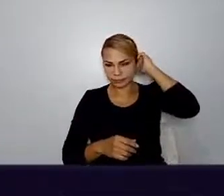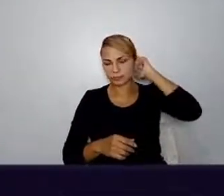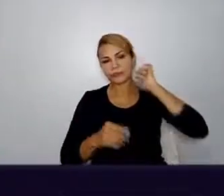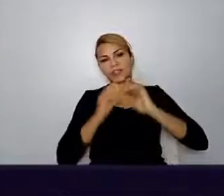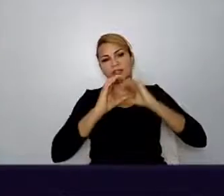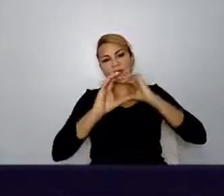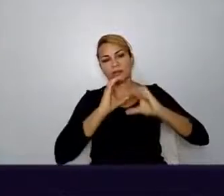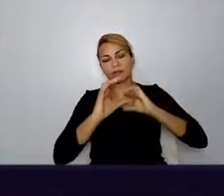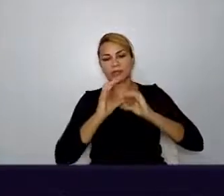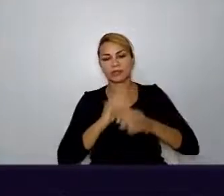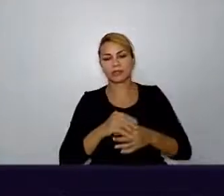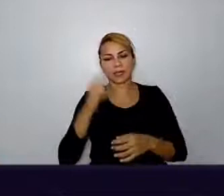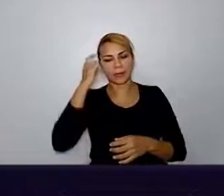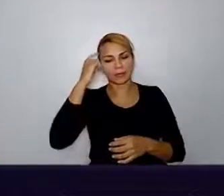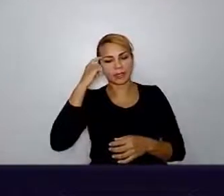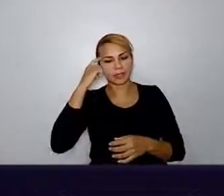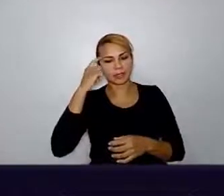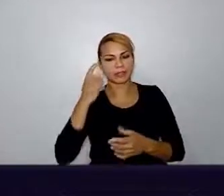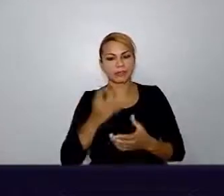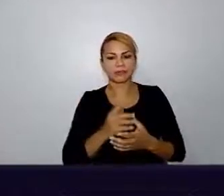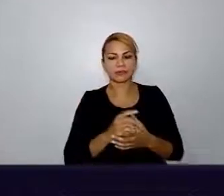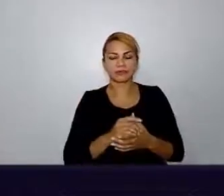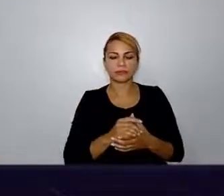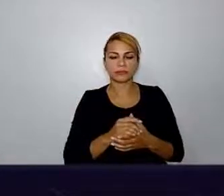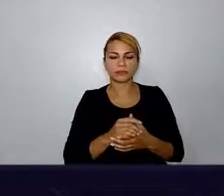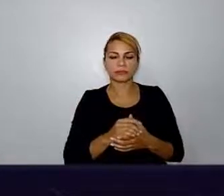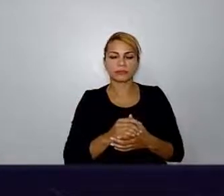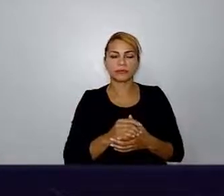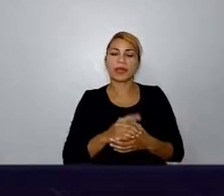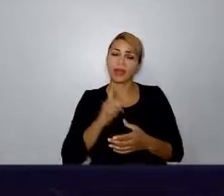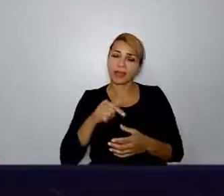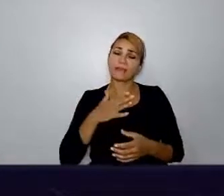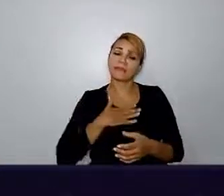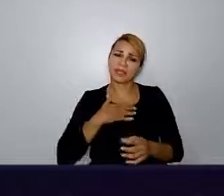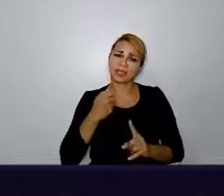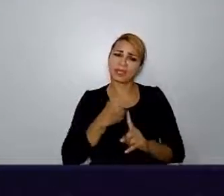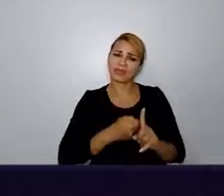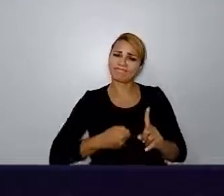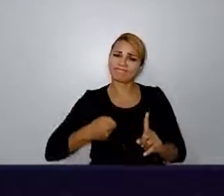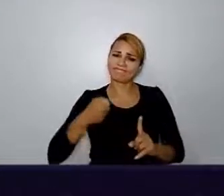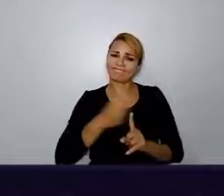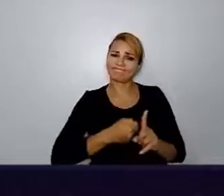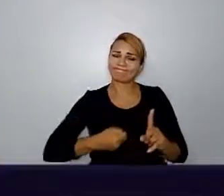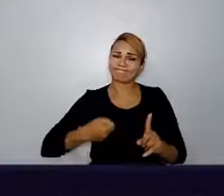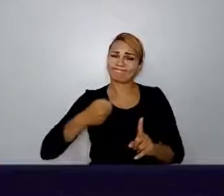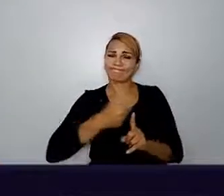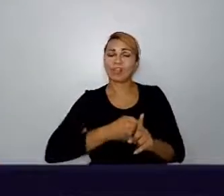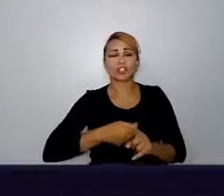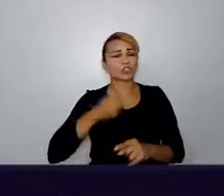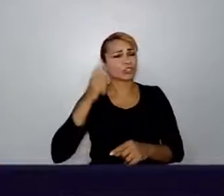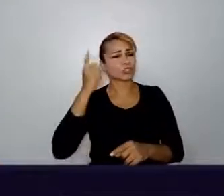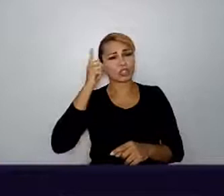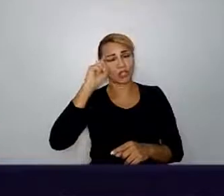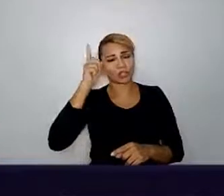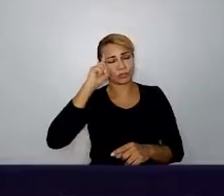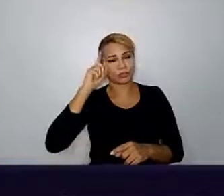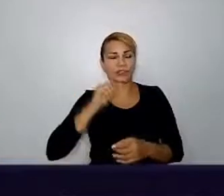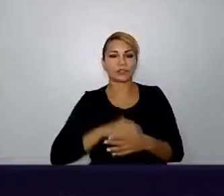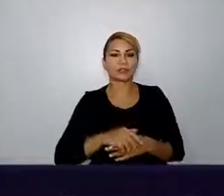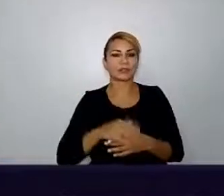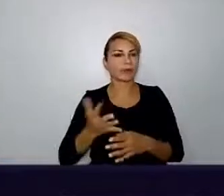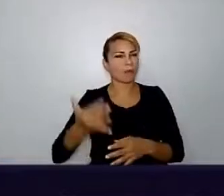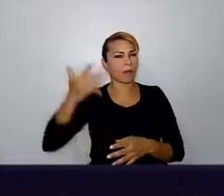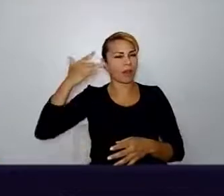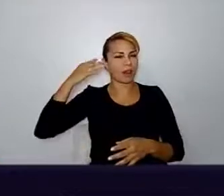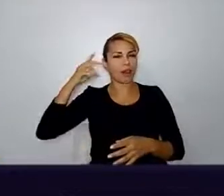Essa é a minha luta todo dia, né? Mas eu lembro que uma vez, algum tempo atrás, eu fui para